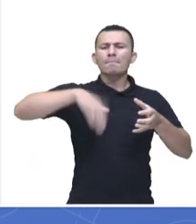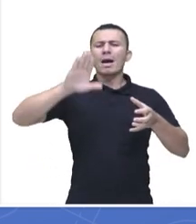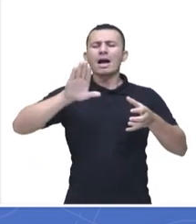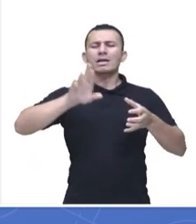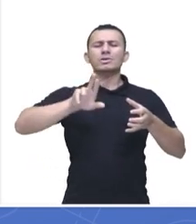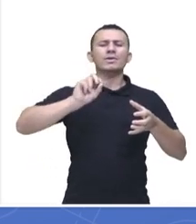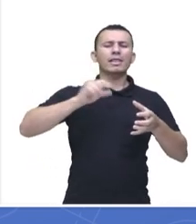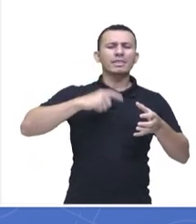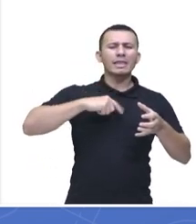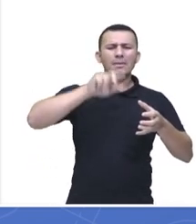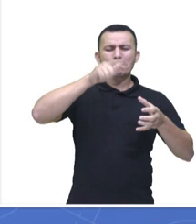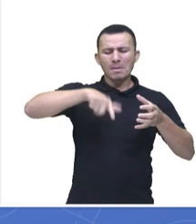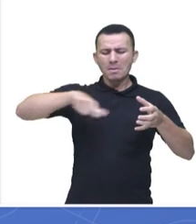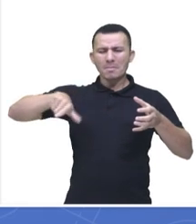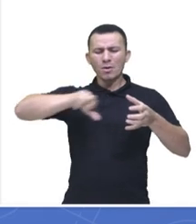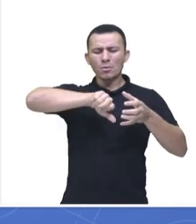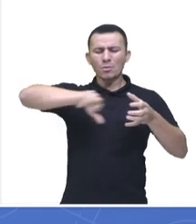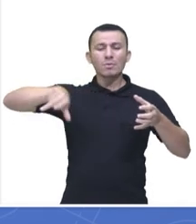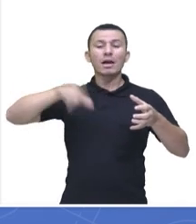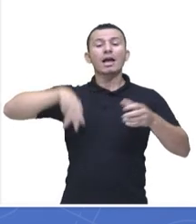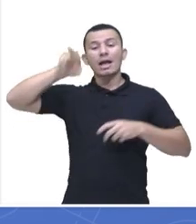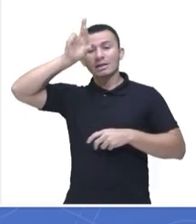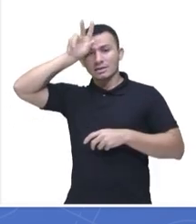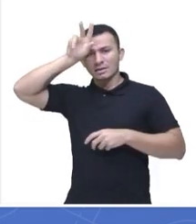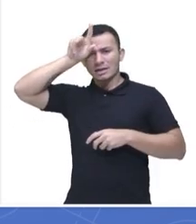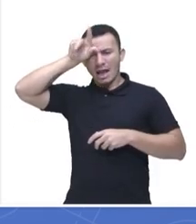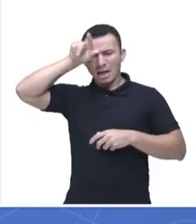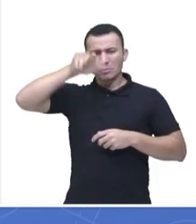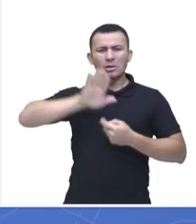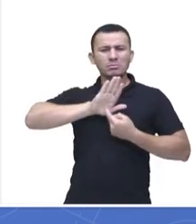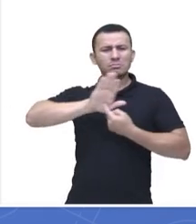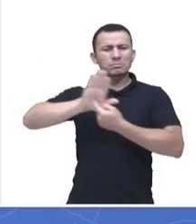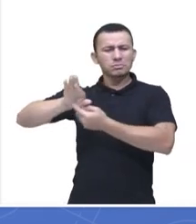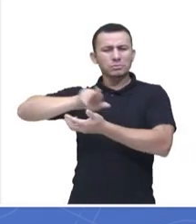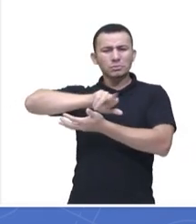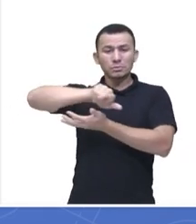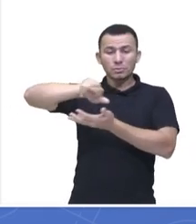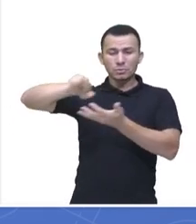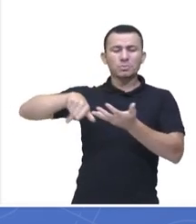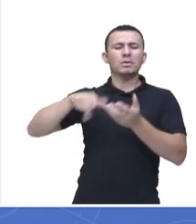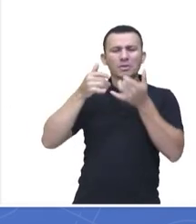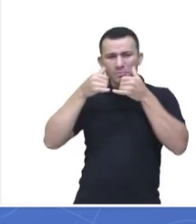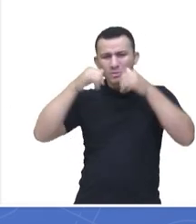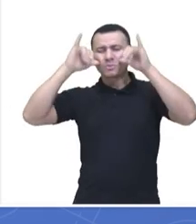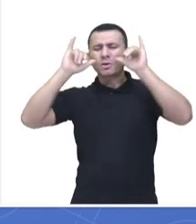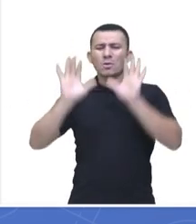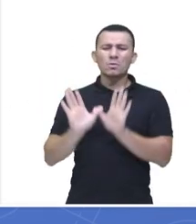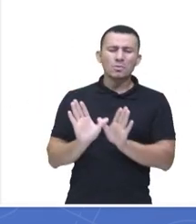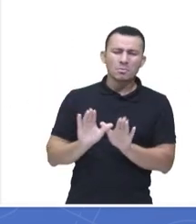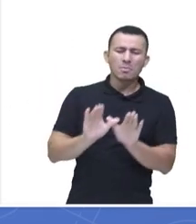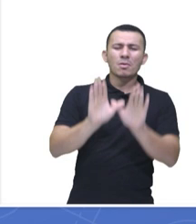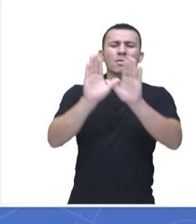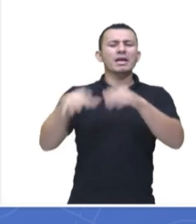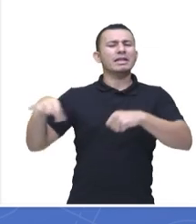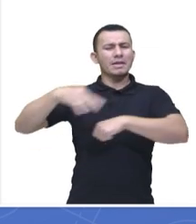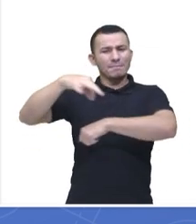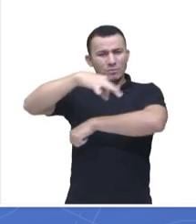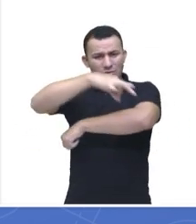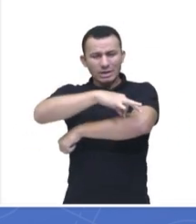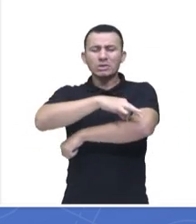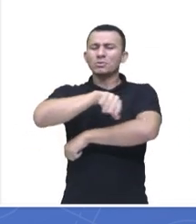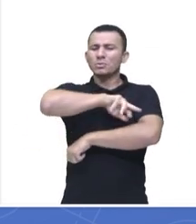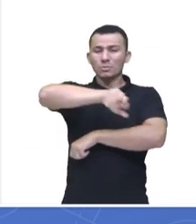grupo dos insetos, né? Vocês veem que tem aí representantes bem diferentes, né? Besouros, borboletas, percevejos, mosquitos.